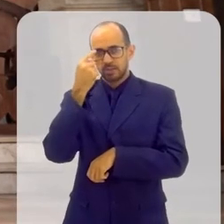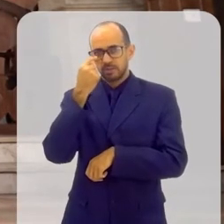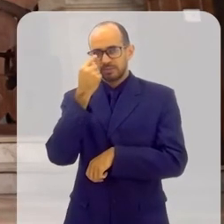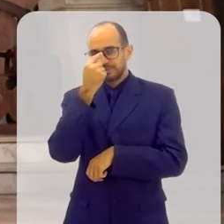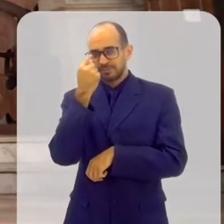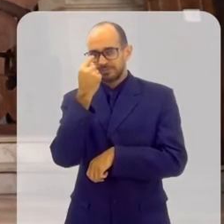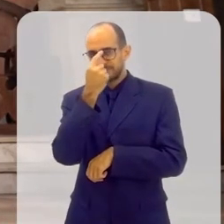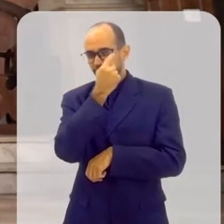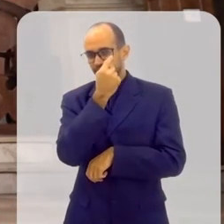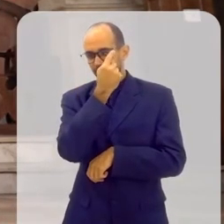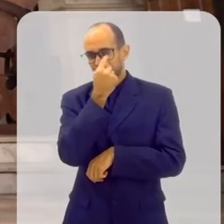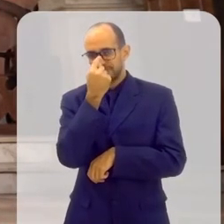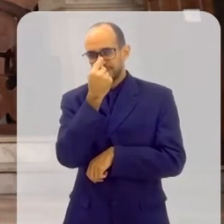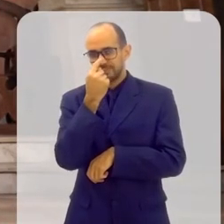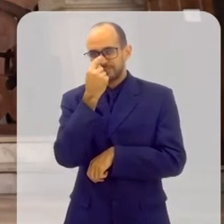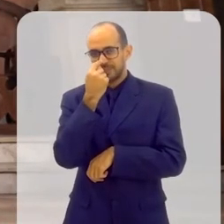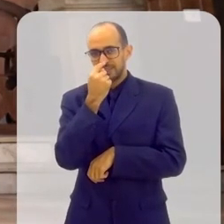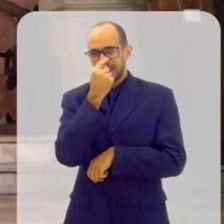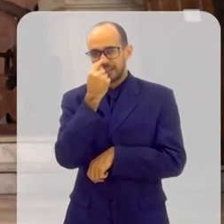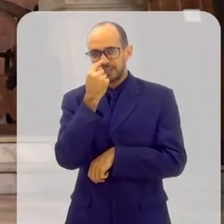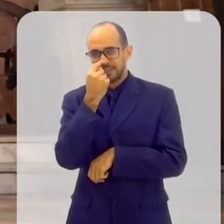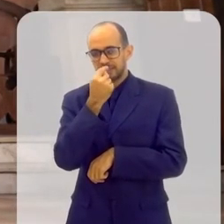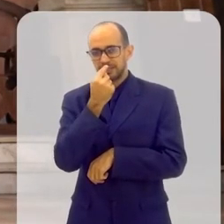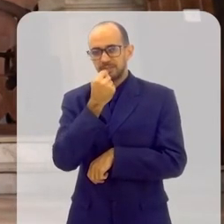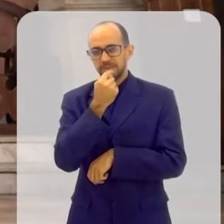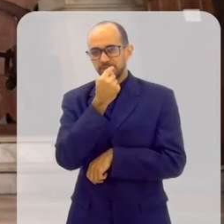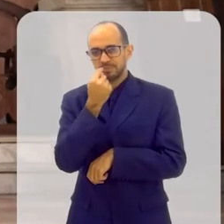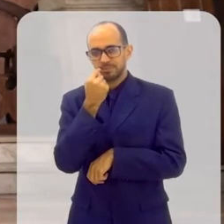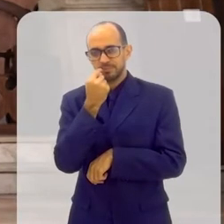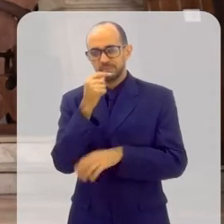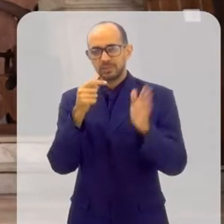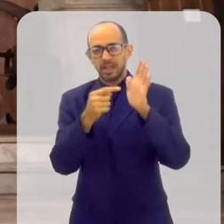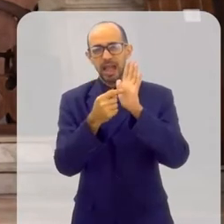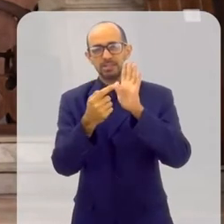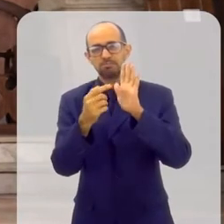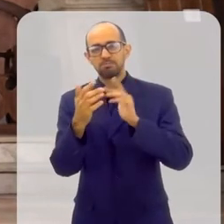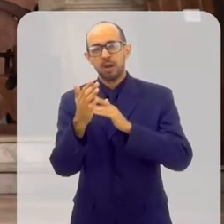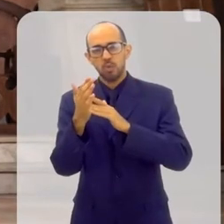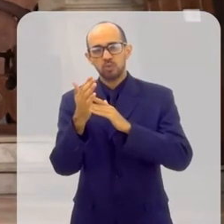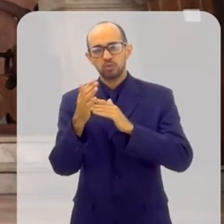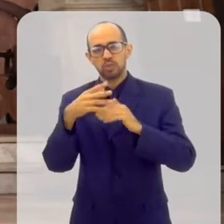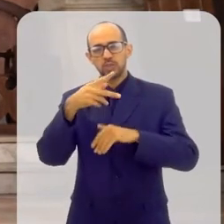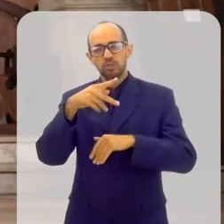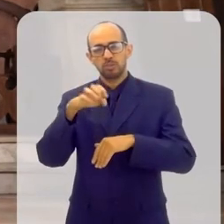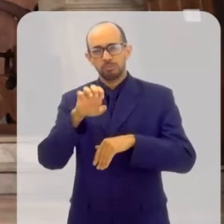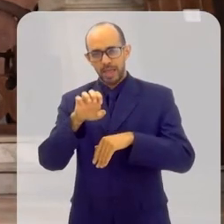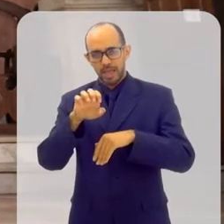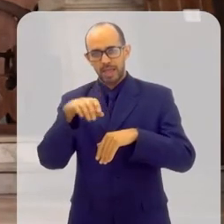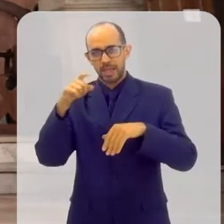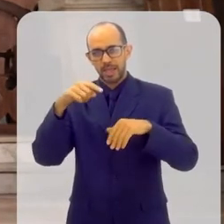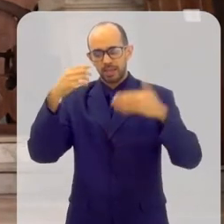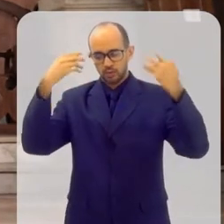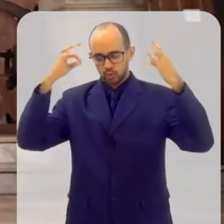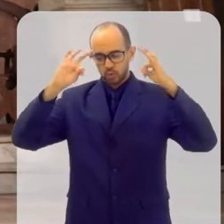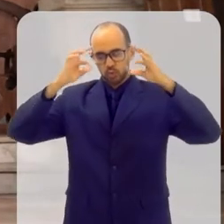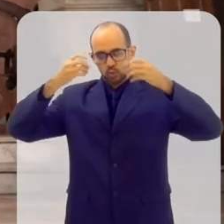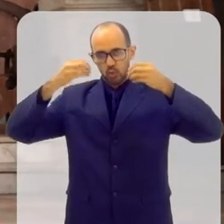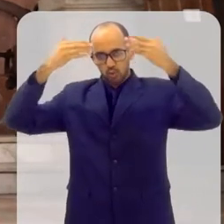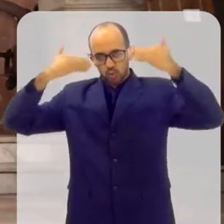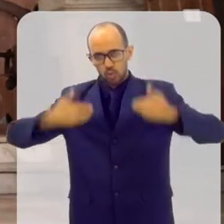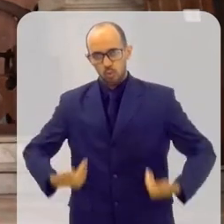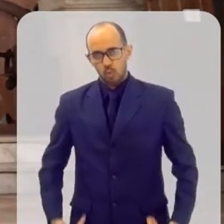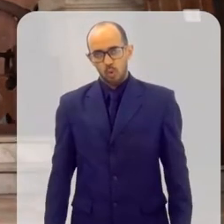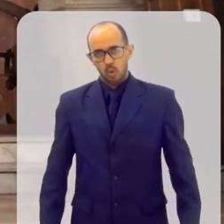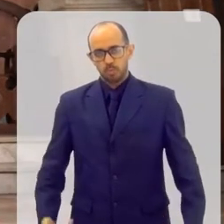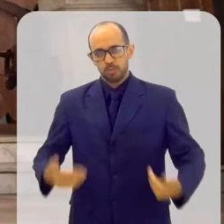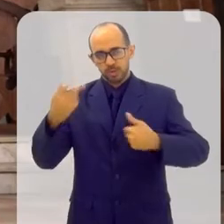no nariz, na boca, nos ouvidos, nas mãos e nos pés. Então, como se simbolizando o corpo inteiro da